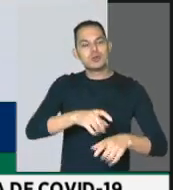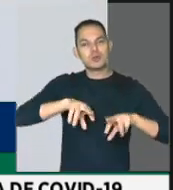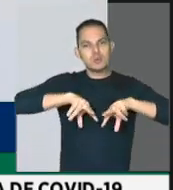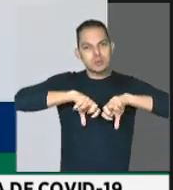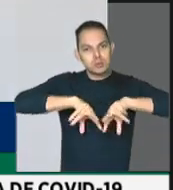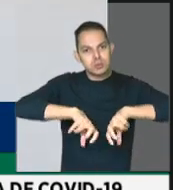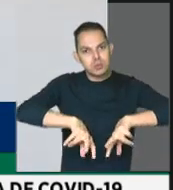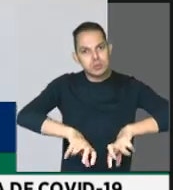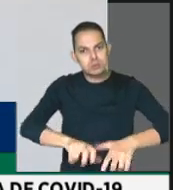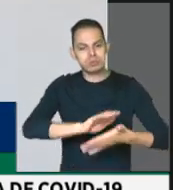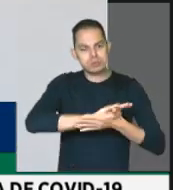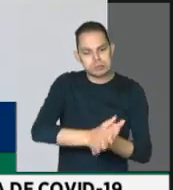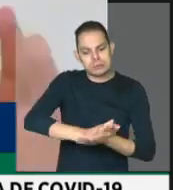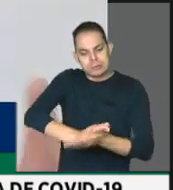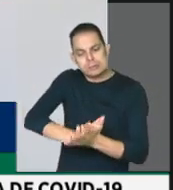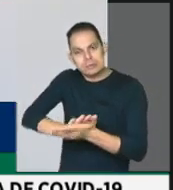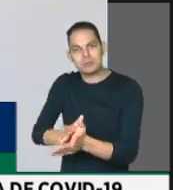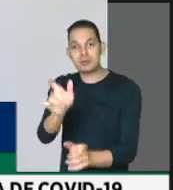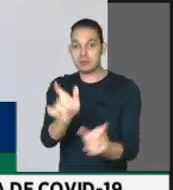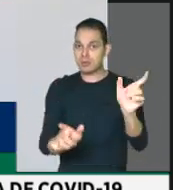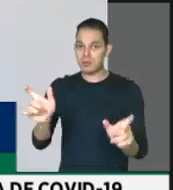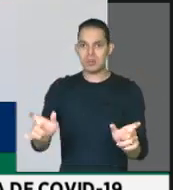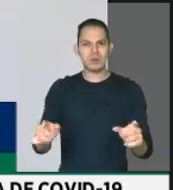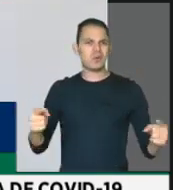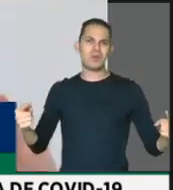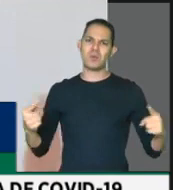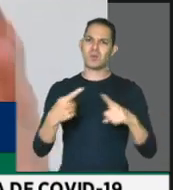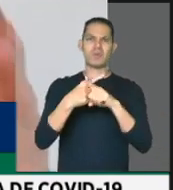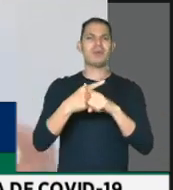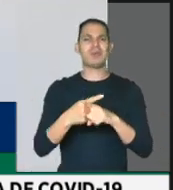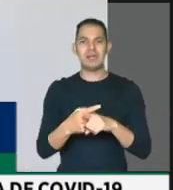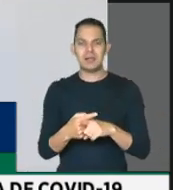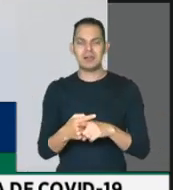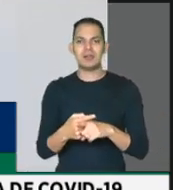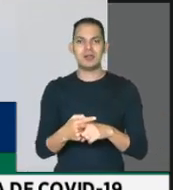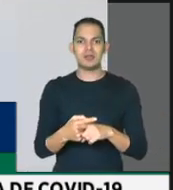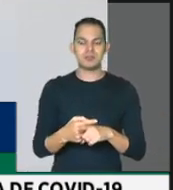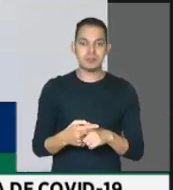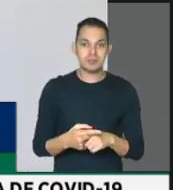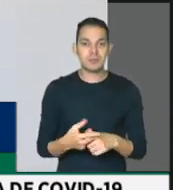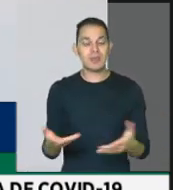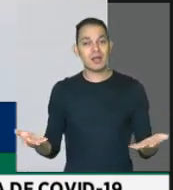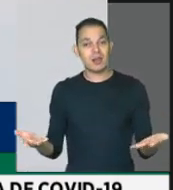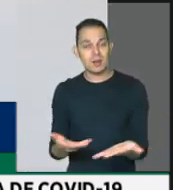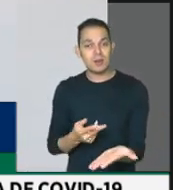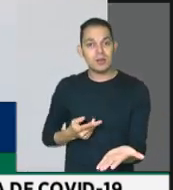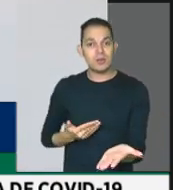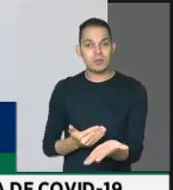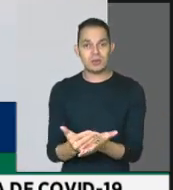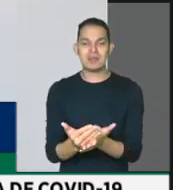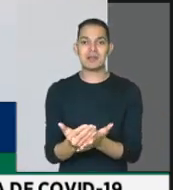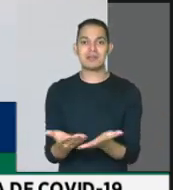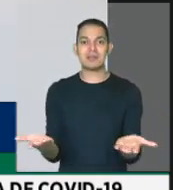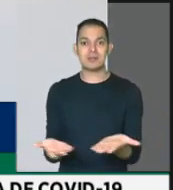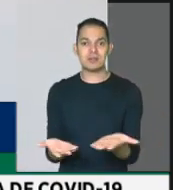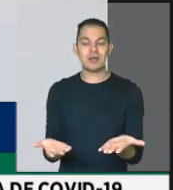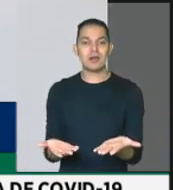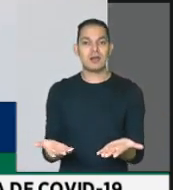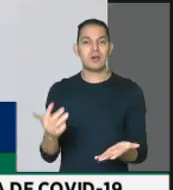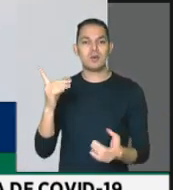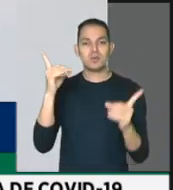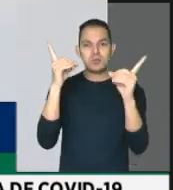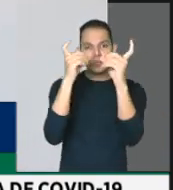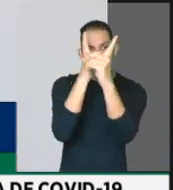ainda mais o trabalhador. Não faz sentido que isso possa prevalecer diante de uma realidade tão difícil